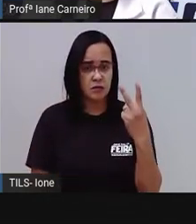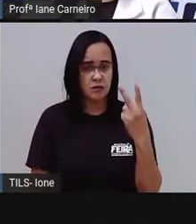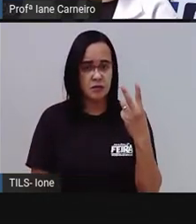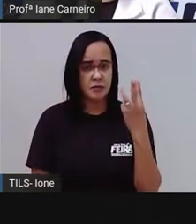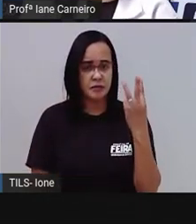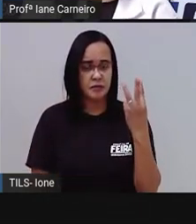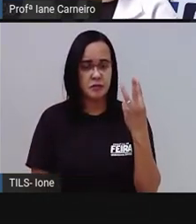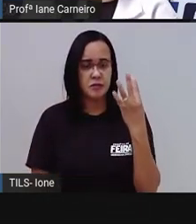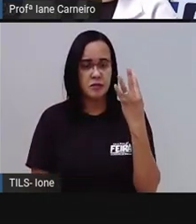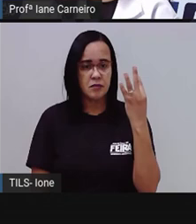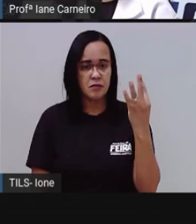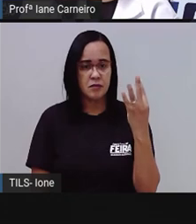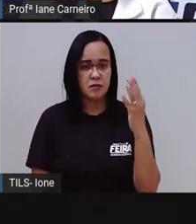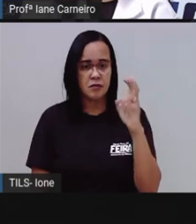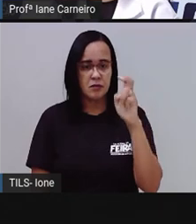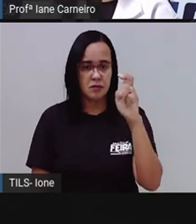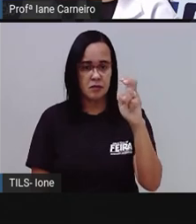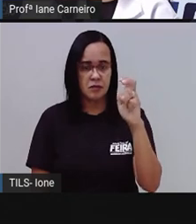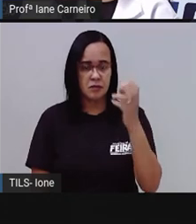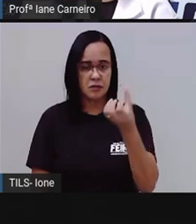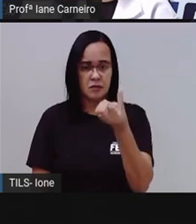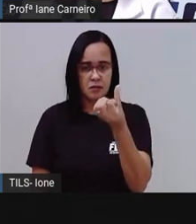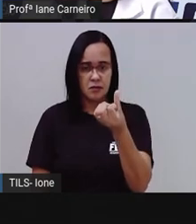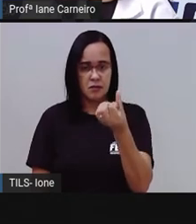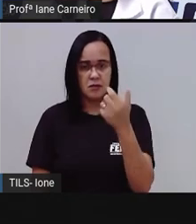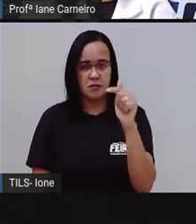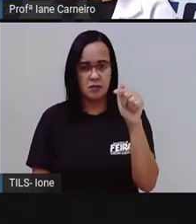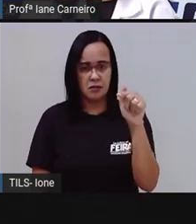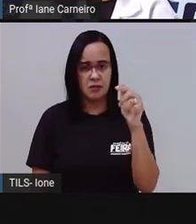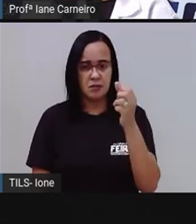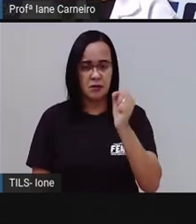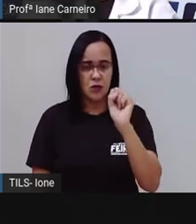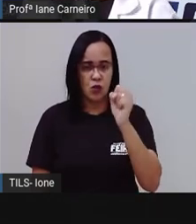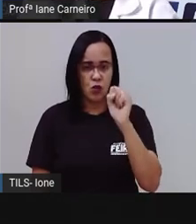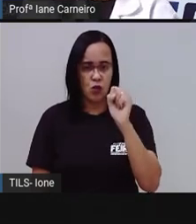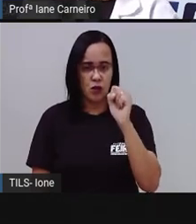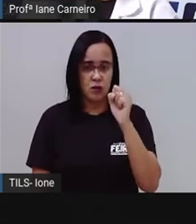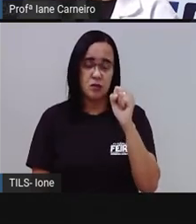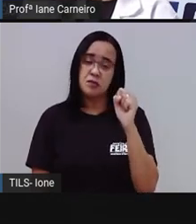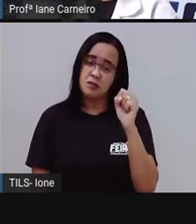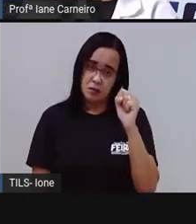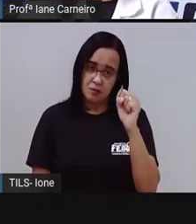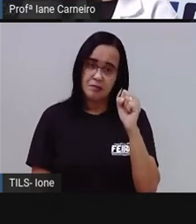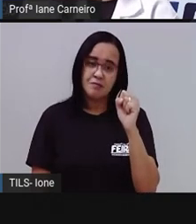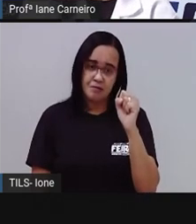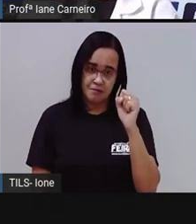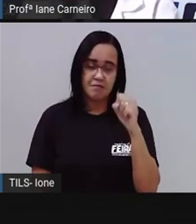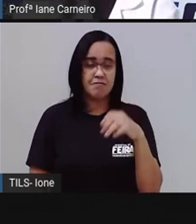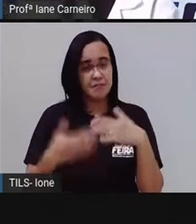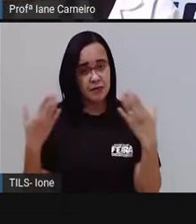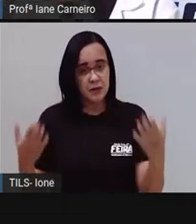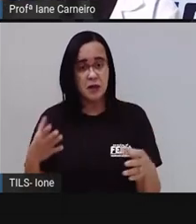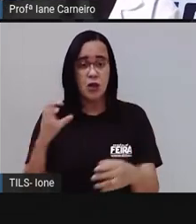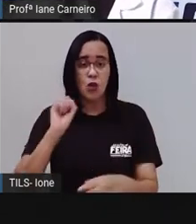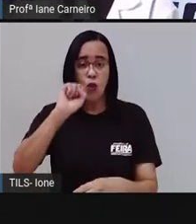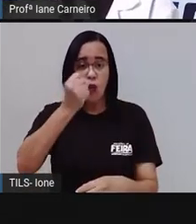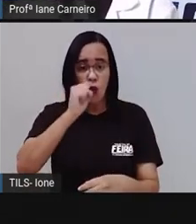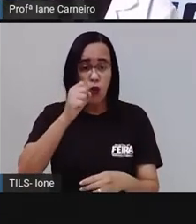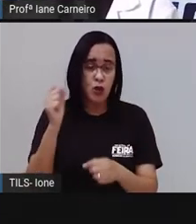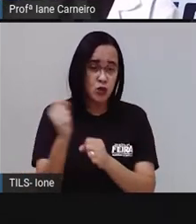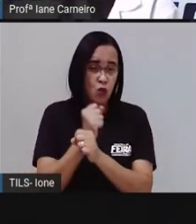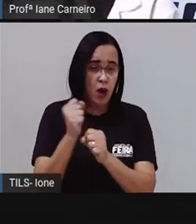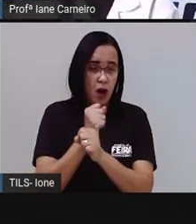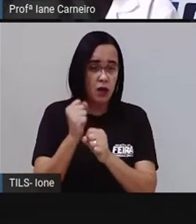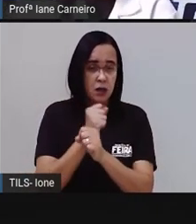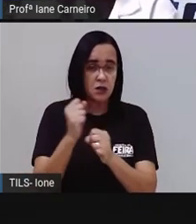dois, três, quatro, cinco, seis, sete, oito anos, né? Então tem oito anos a